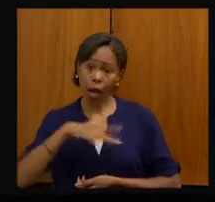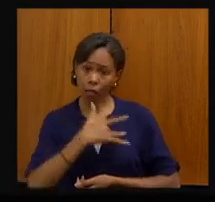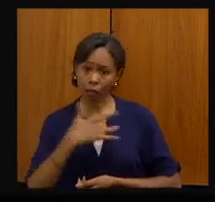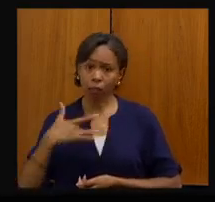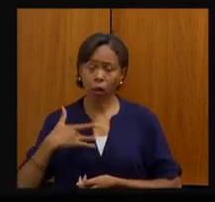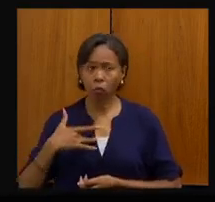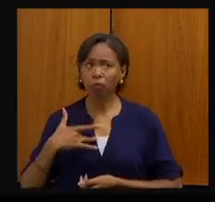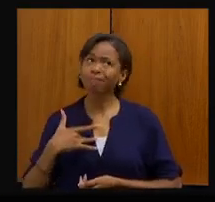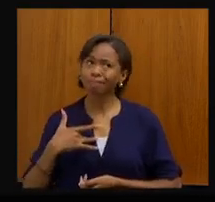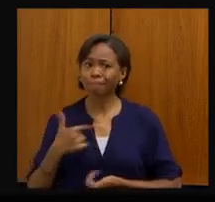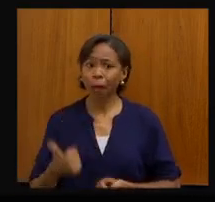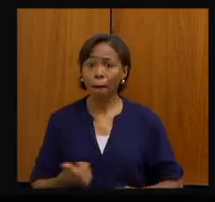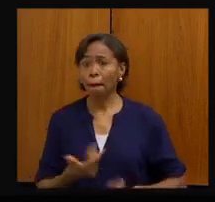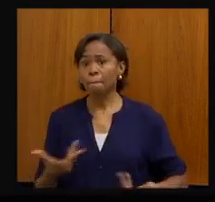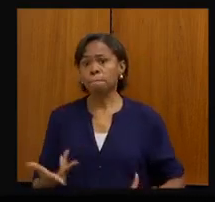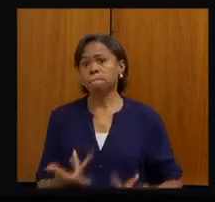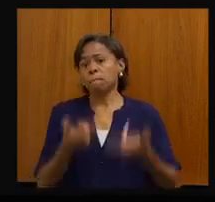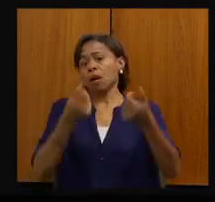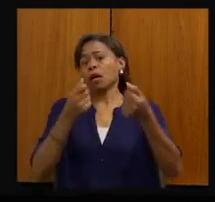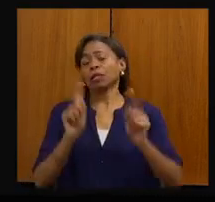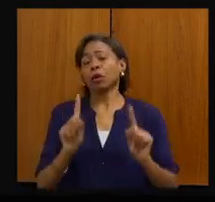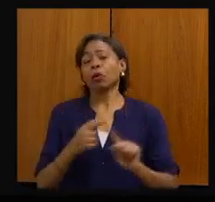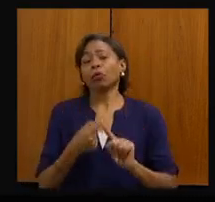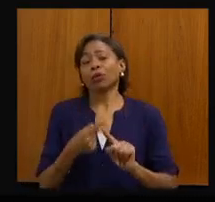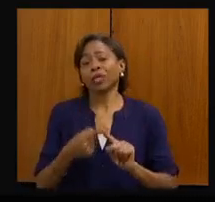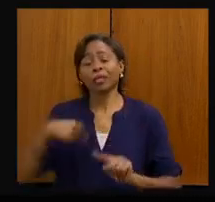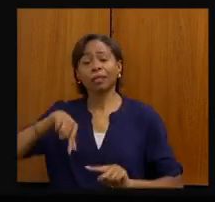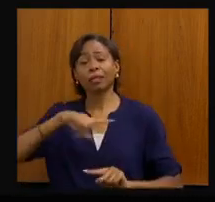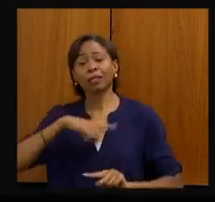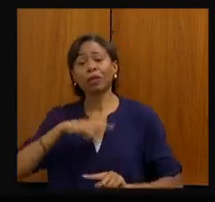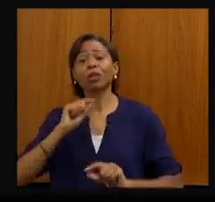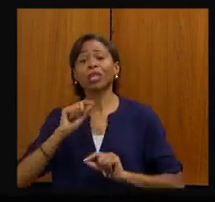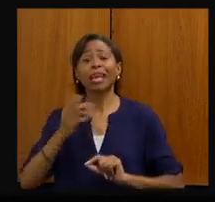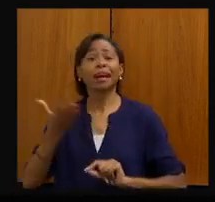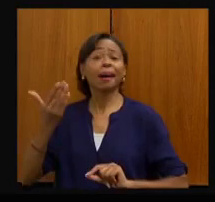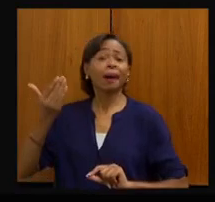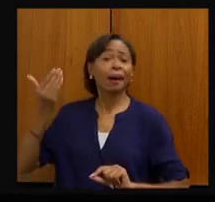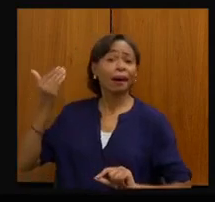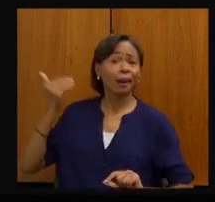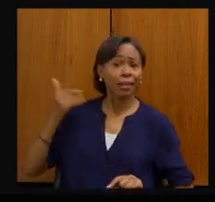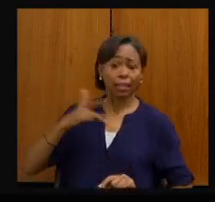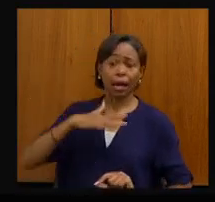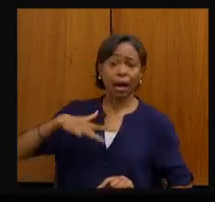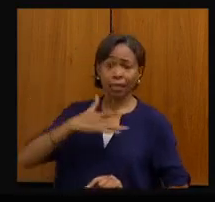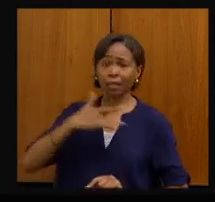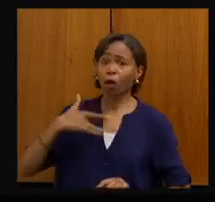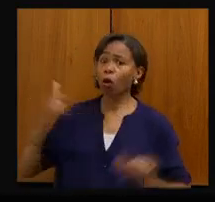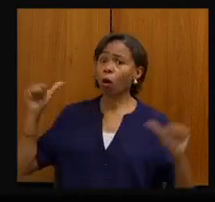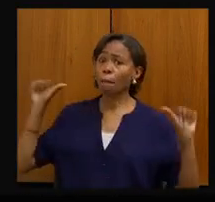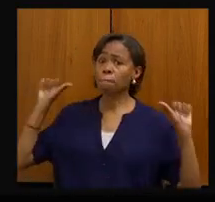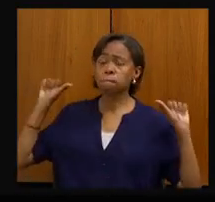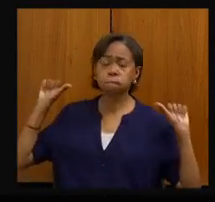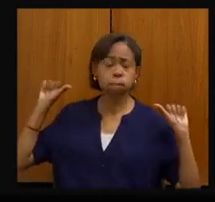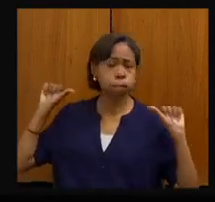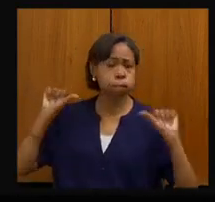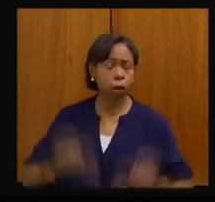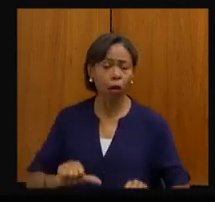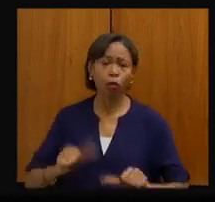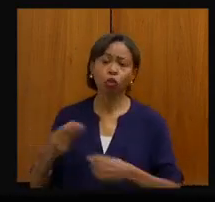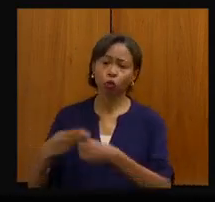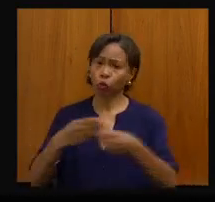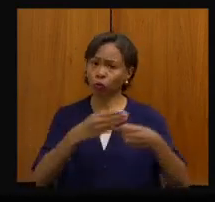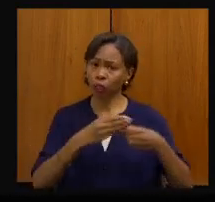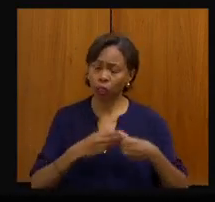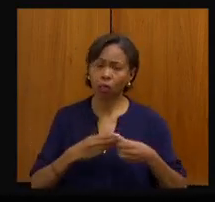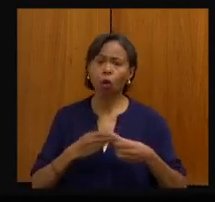como nós gostaríamos que ficássemos, é porque nós encontramos essa saúde arrebentada, arrebentou com os municípios. O